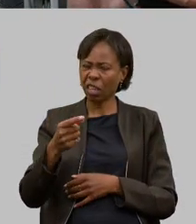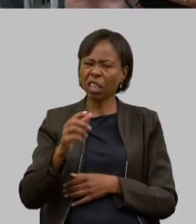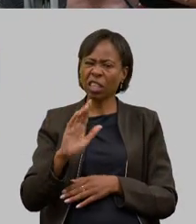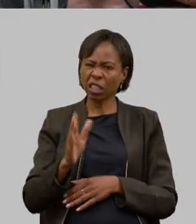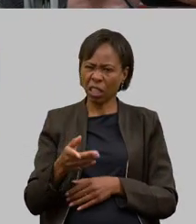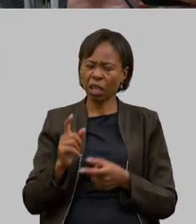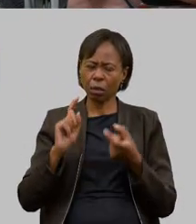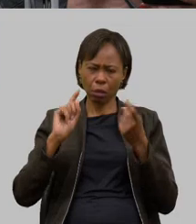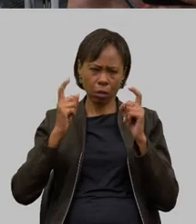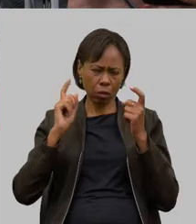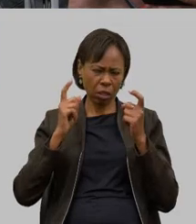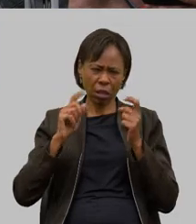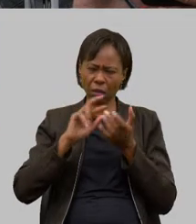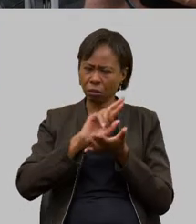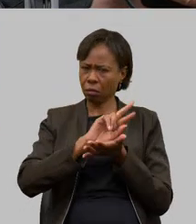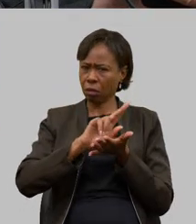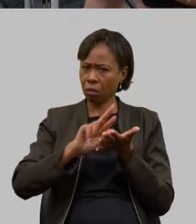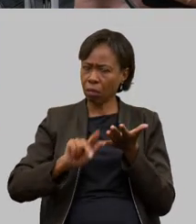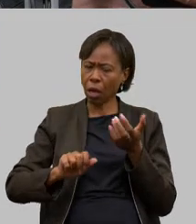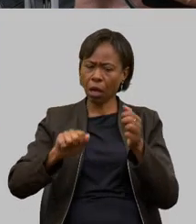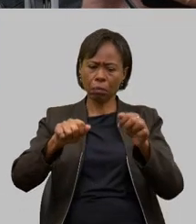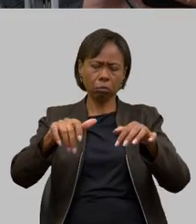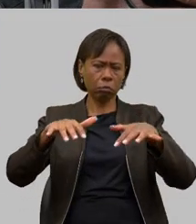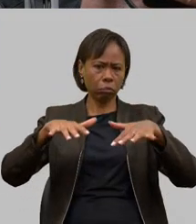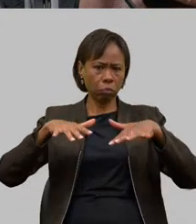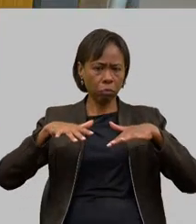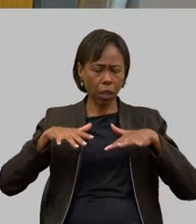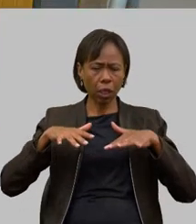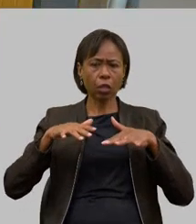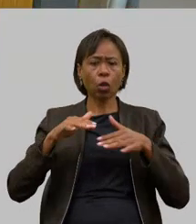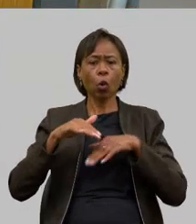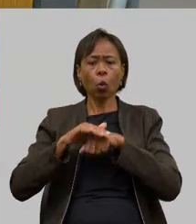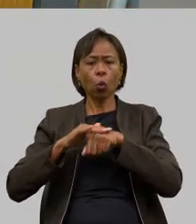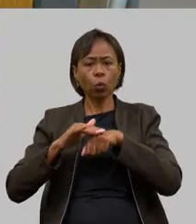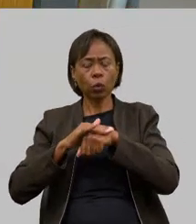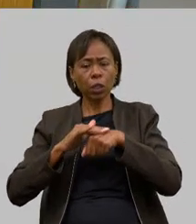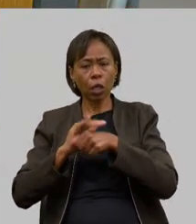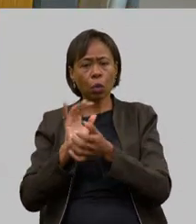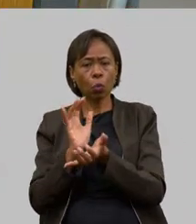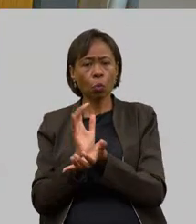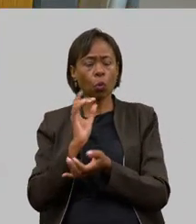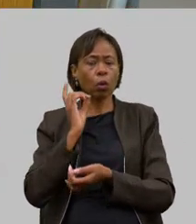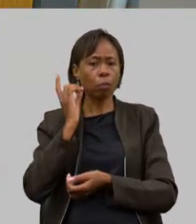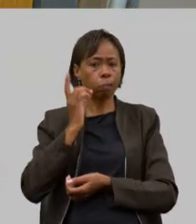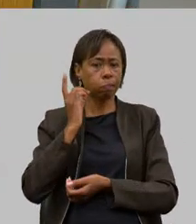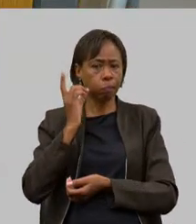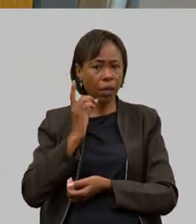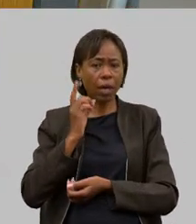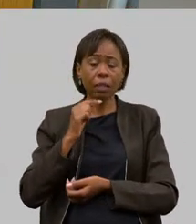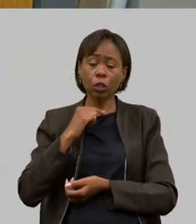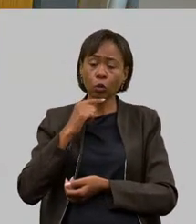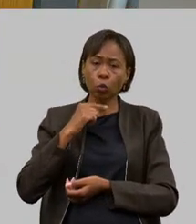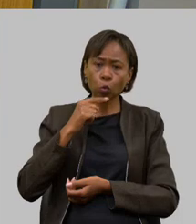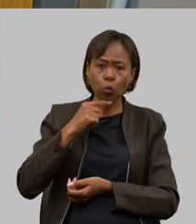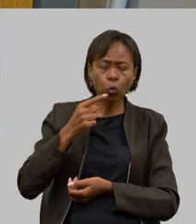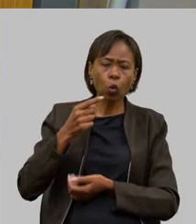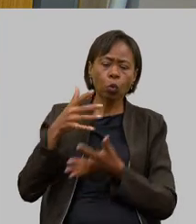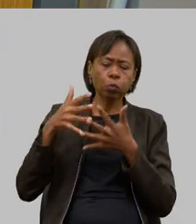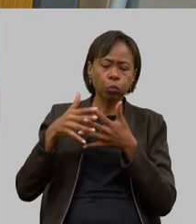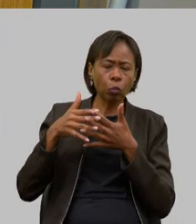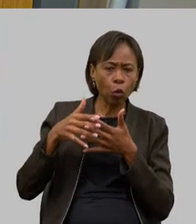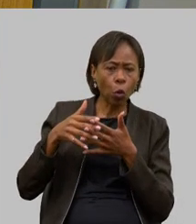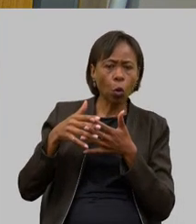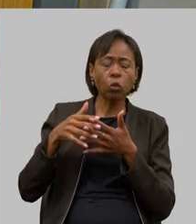audiências públicas conversamos com aqueles deputados que tinha alguma dúvida algum questionamento